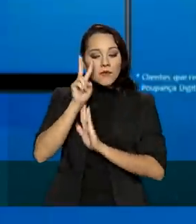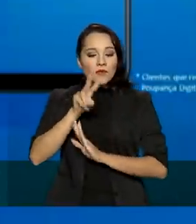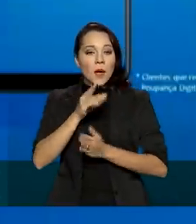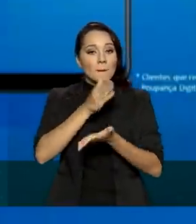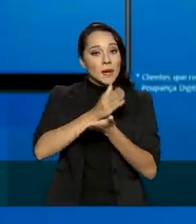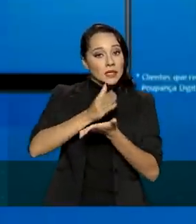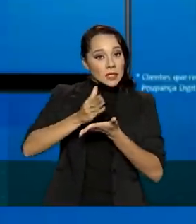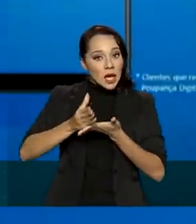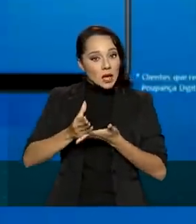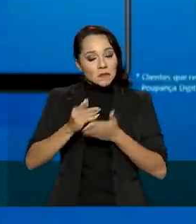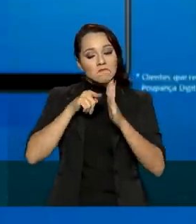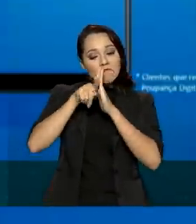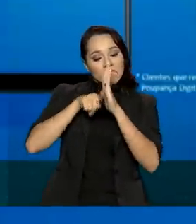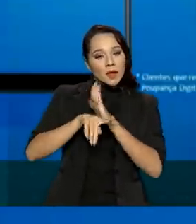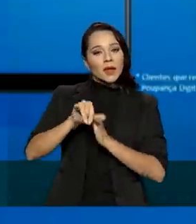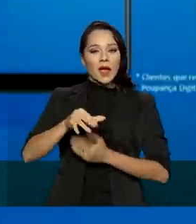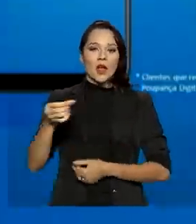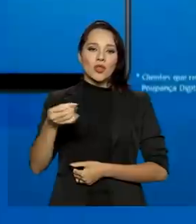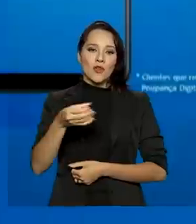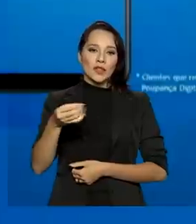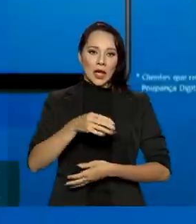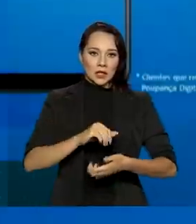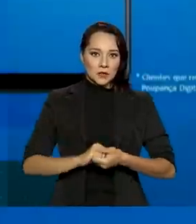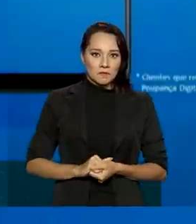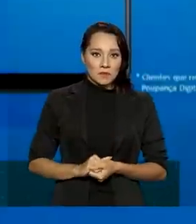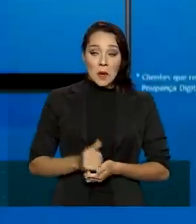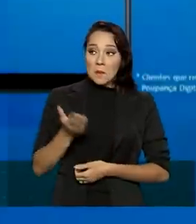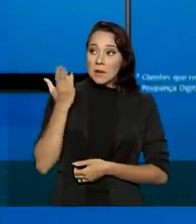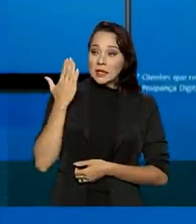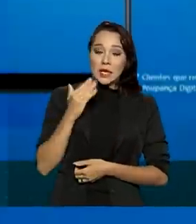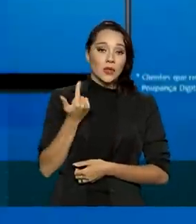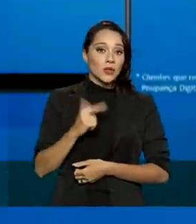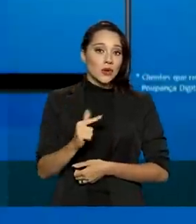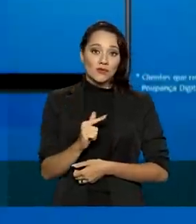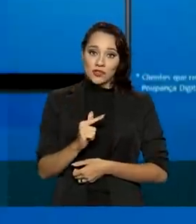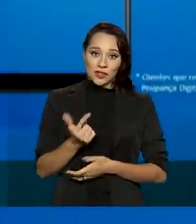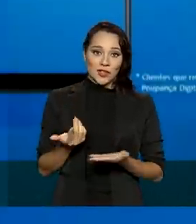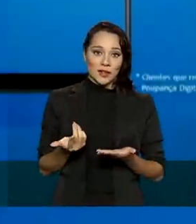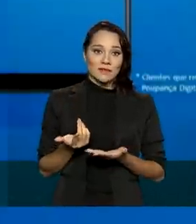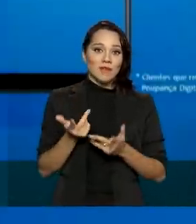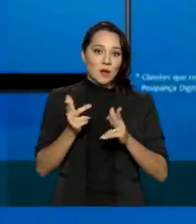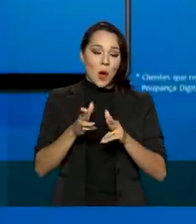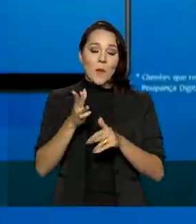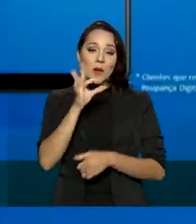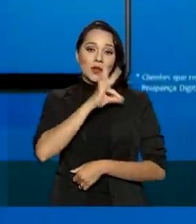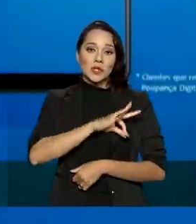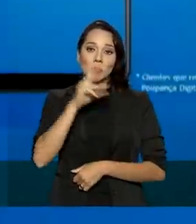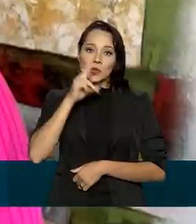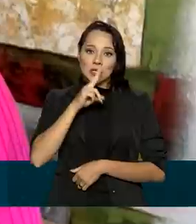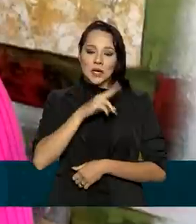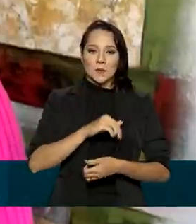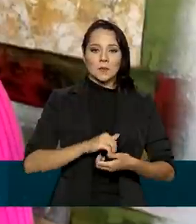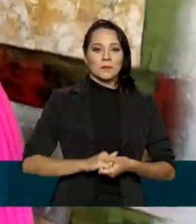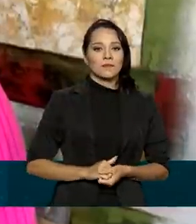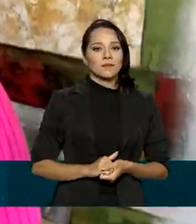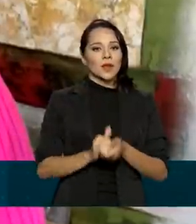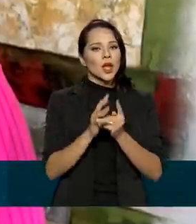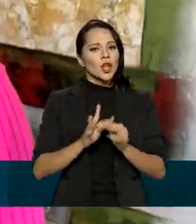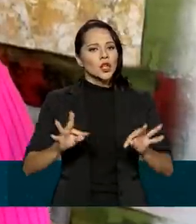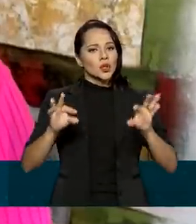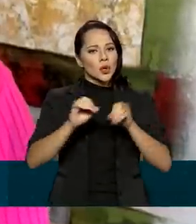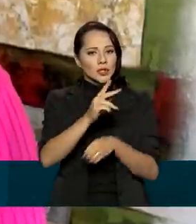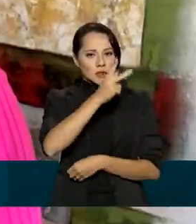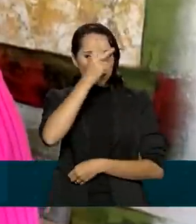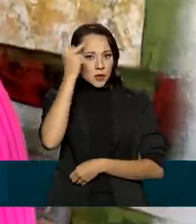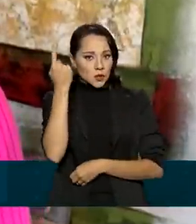parcelas. Isso é uma novidade. Nós não tínhamos antes para o Auxílio Emergencial. Todos os